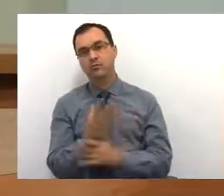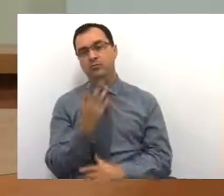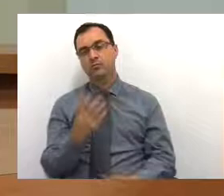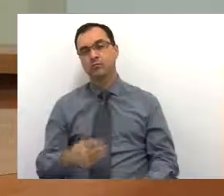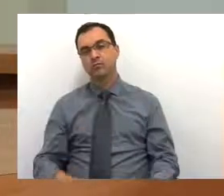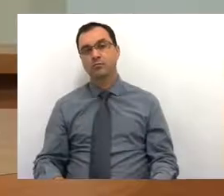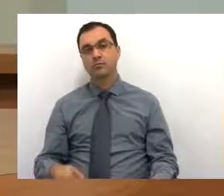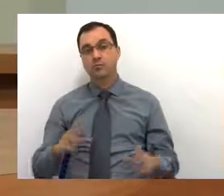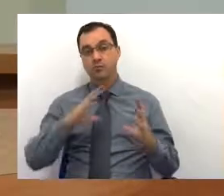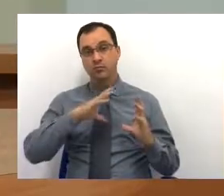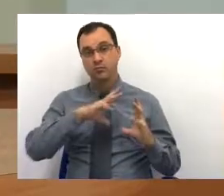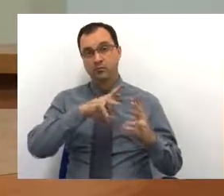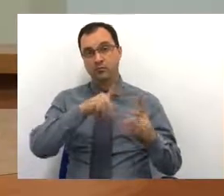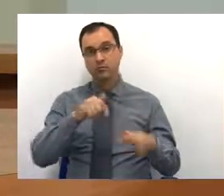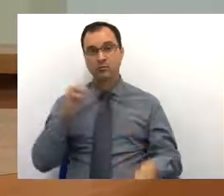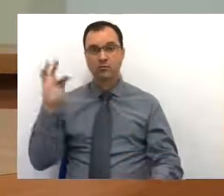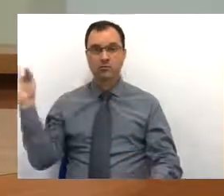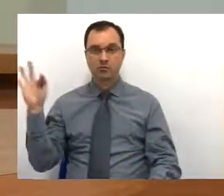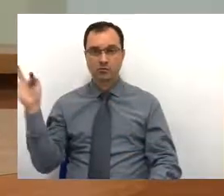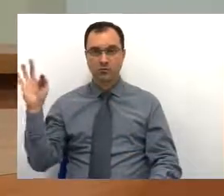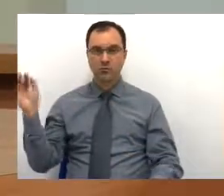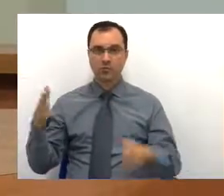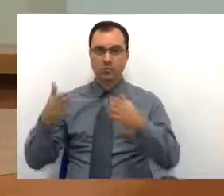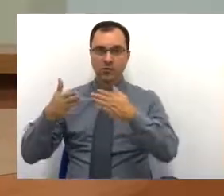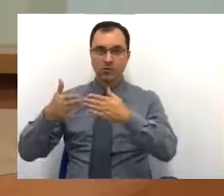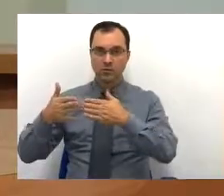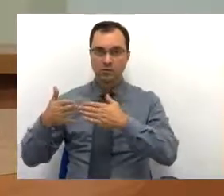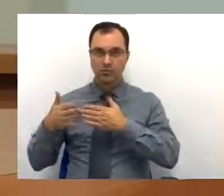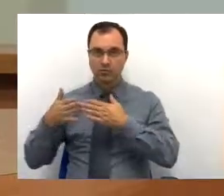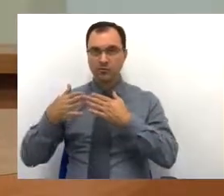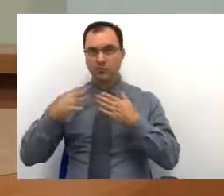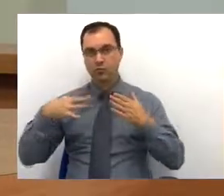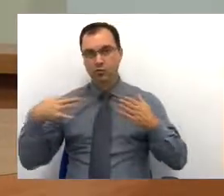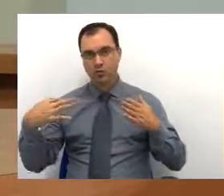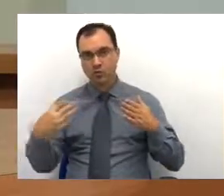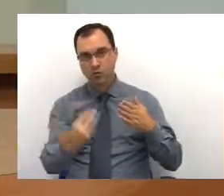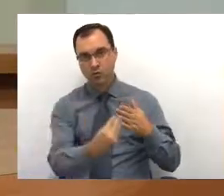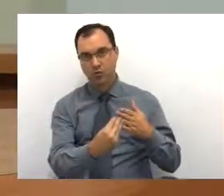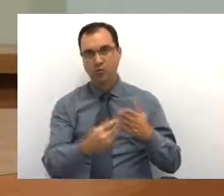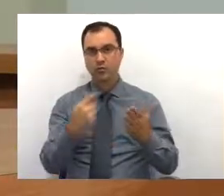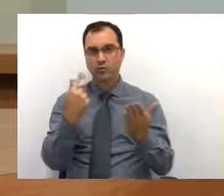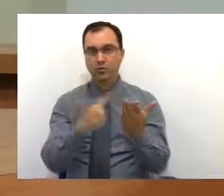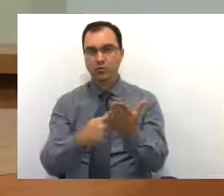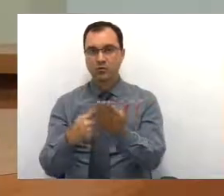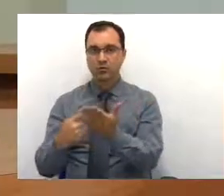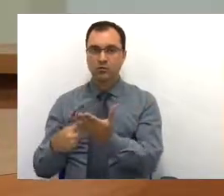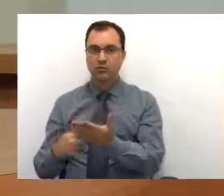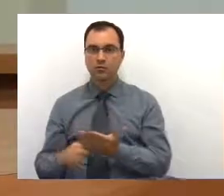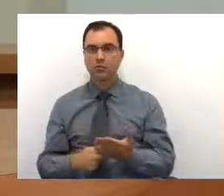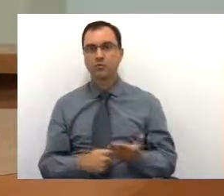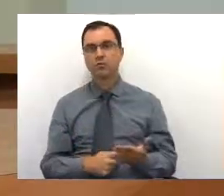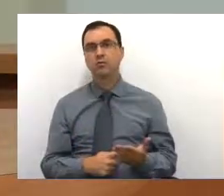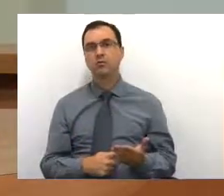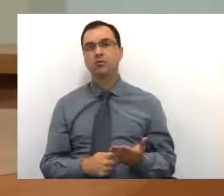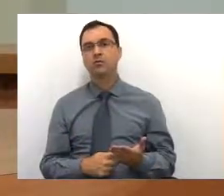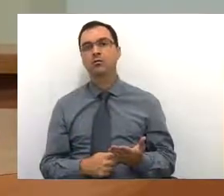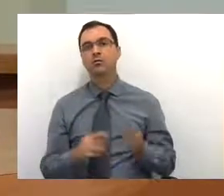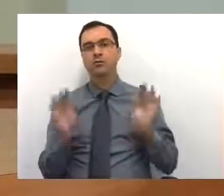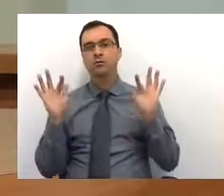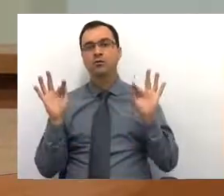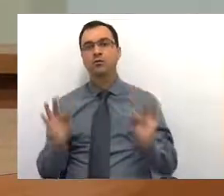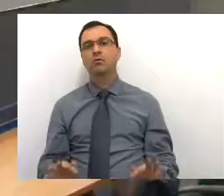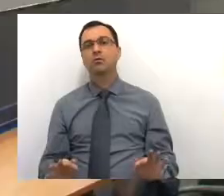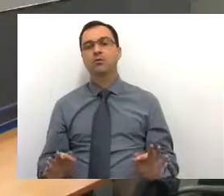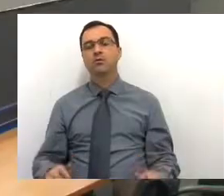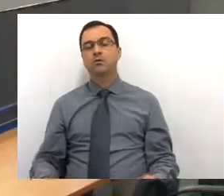Na esfera federal, eu peço a todos os presidenciáveis... Para concluir, senhor, Ero, porque a gente faz... concluir, senhor,